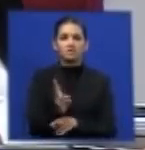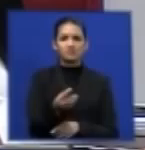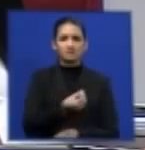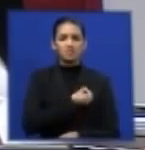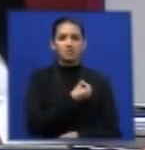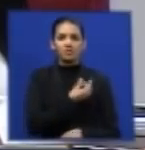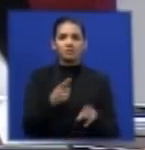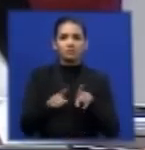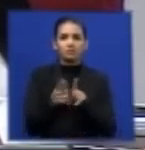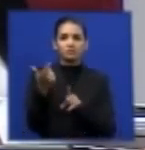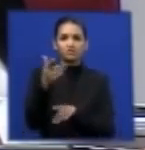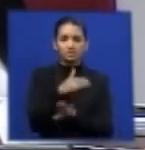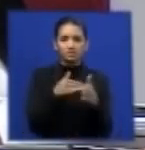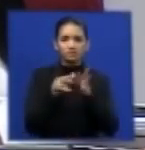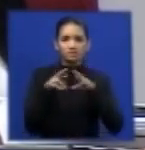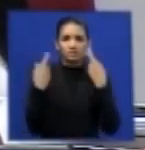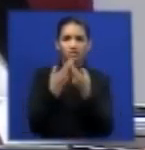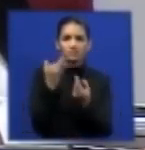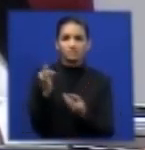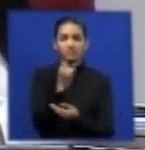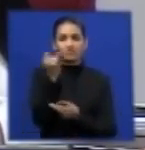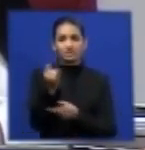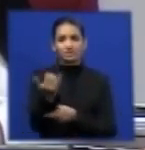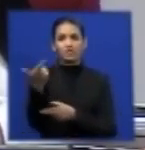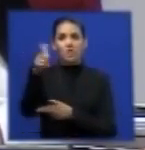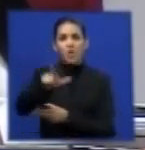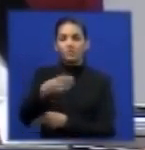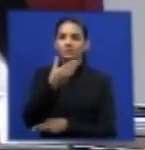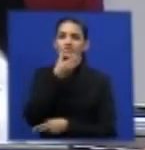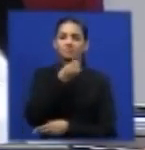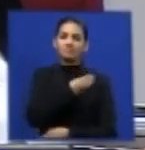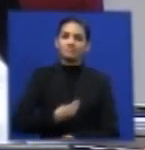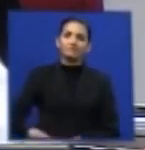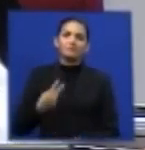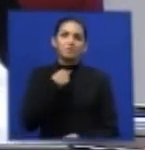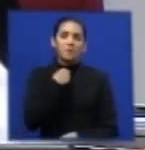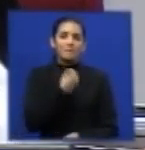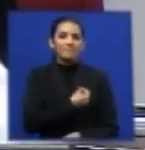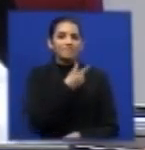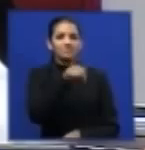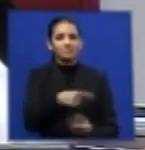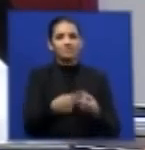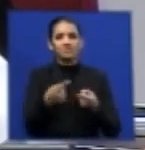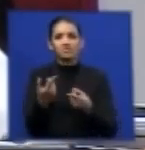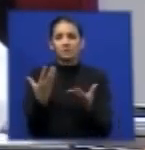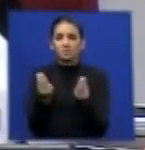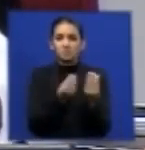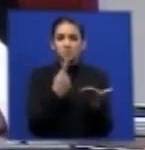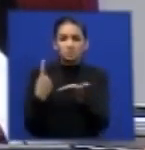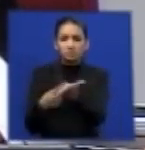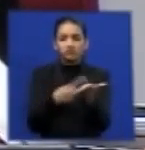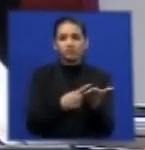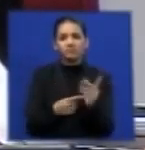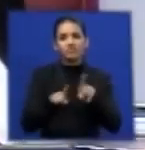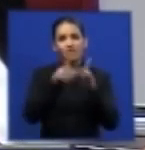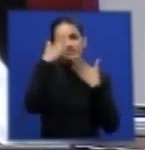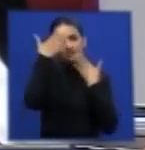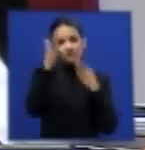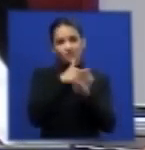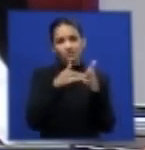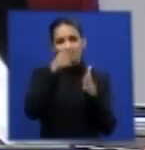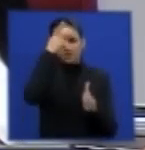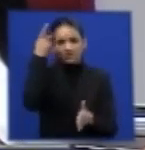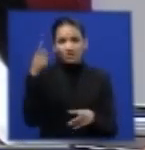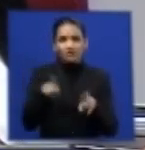não puderam estar em razão do acúmulo de serviços que nos assoberba mas agradeço de forma muito especial aos senhores expositores